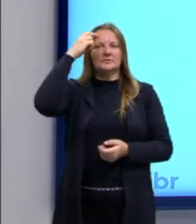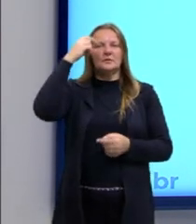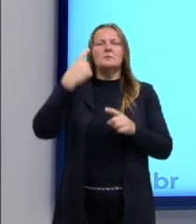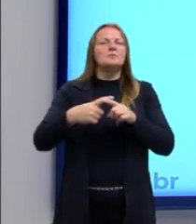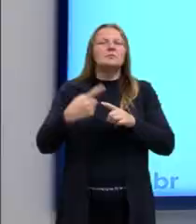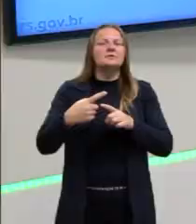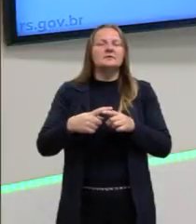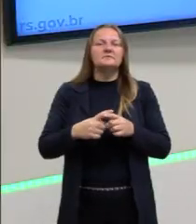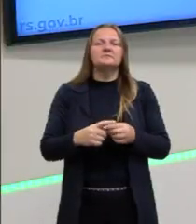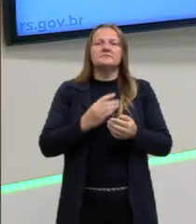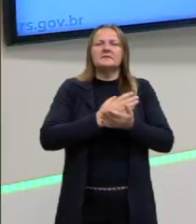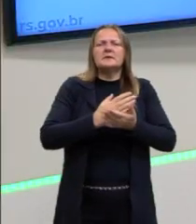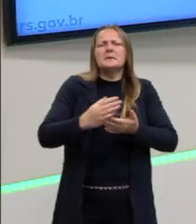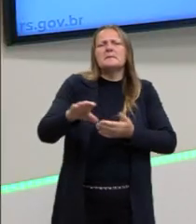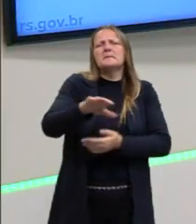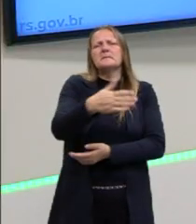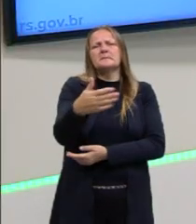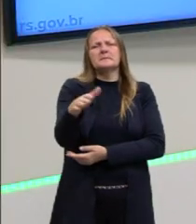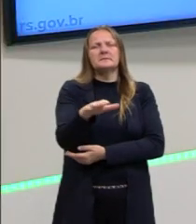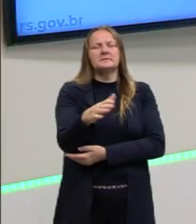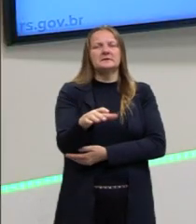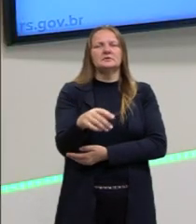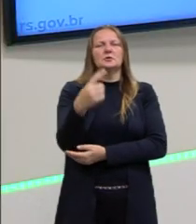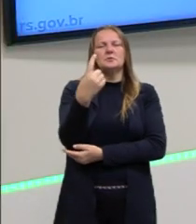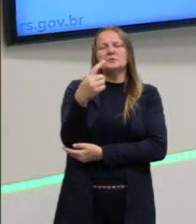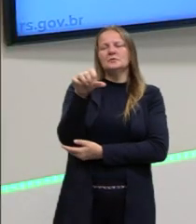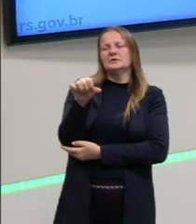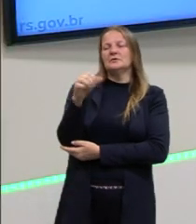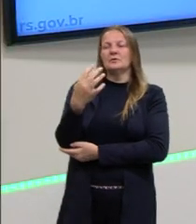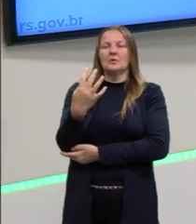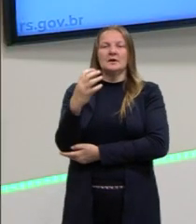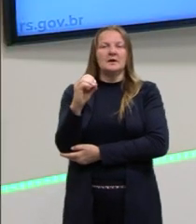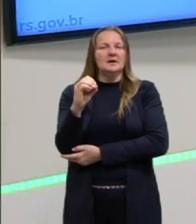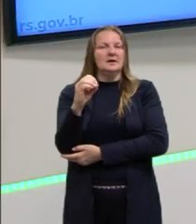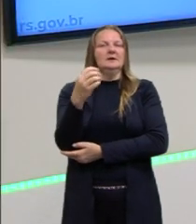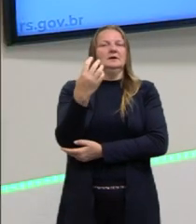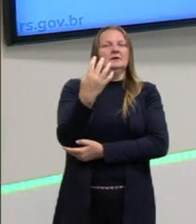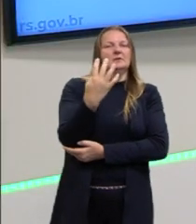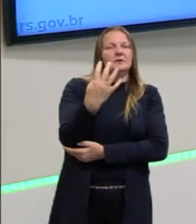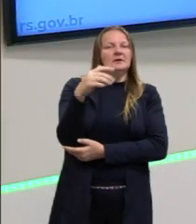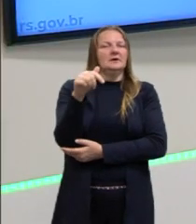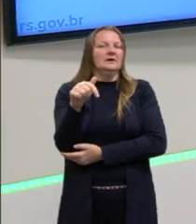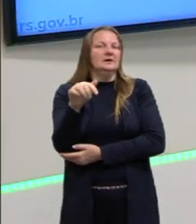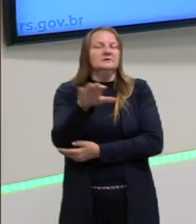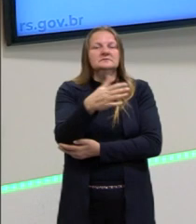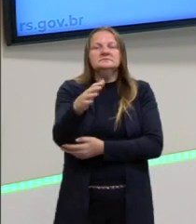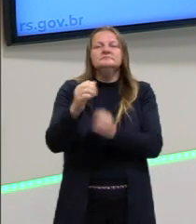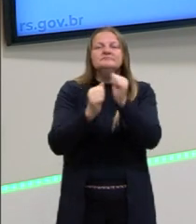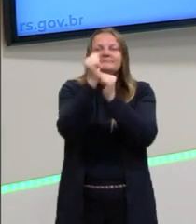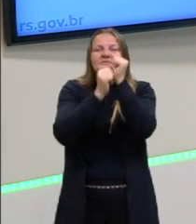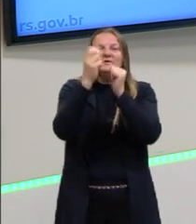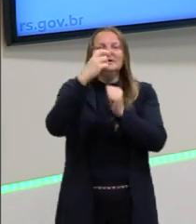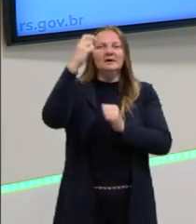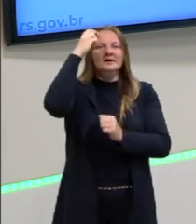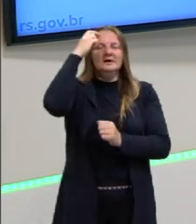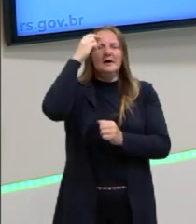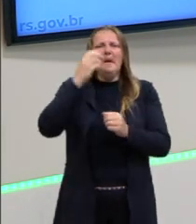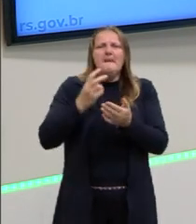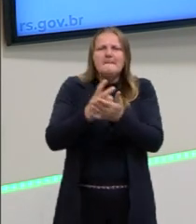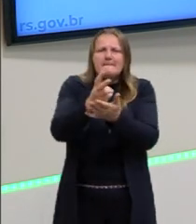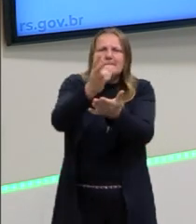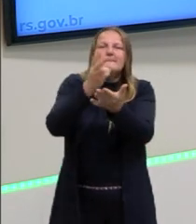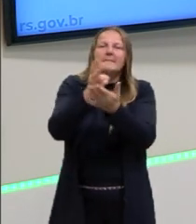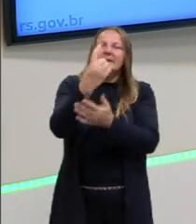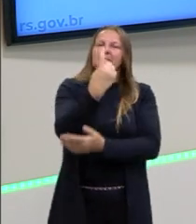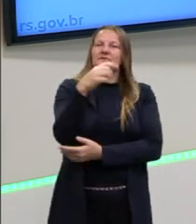A partir dos anos, ela começa a falar dos anos 40, 47, né? Mas a indústria cultural vai se perpetuar a partir dos